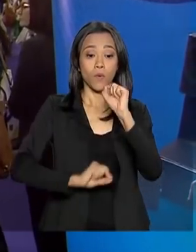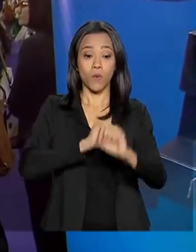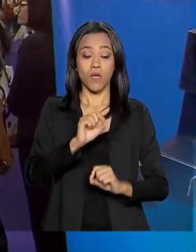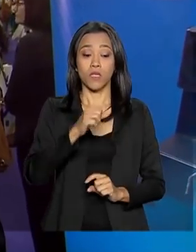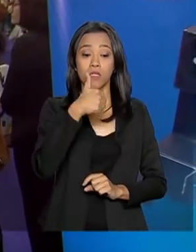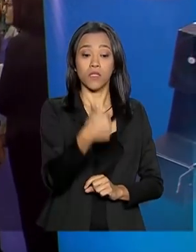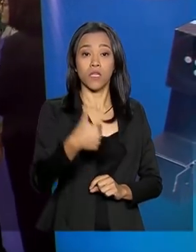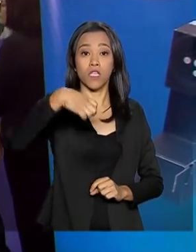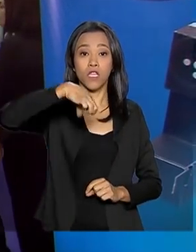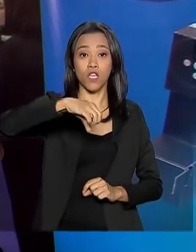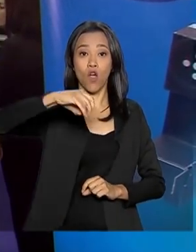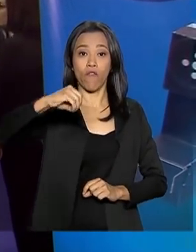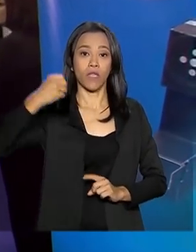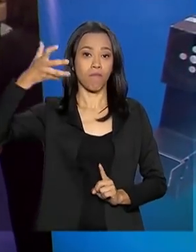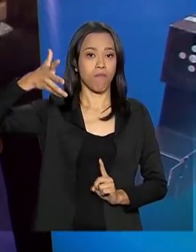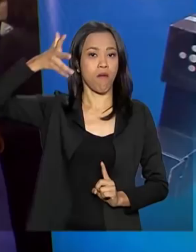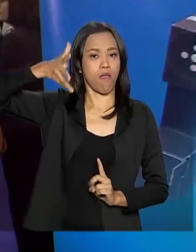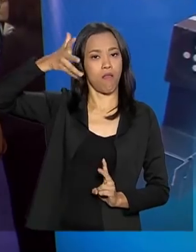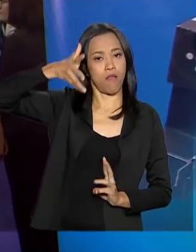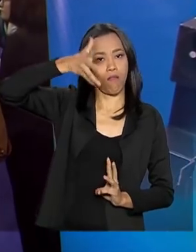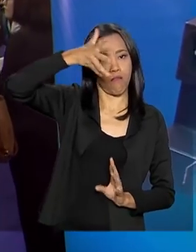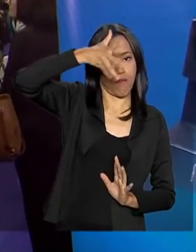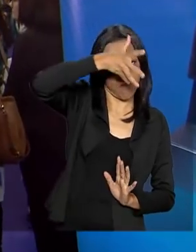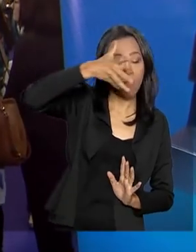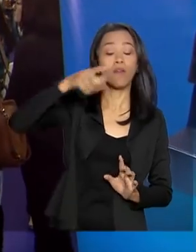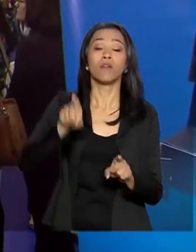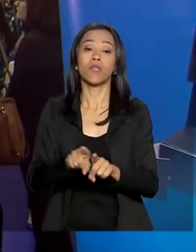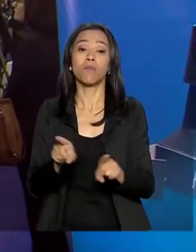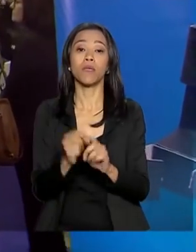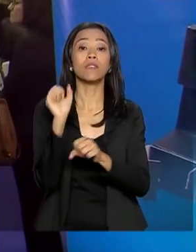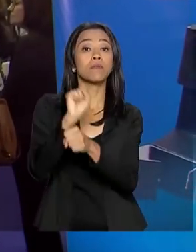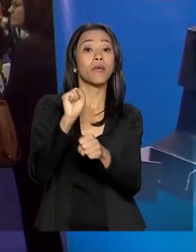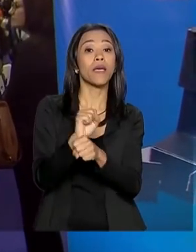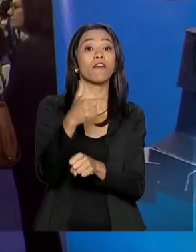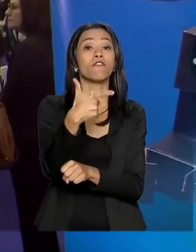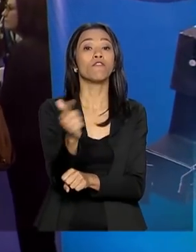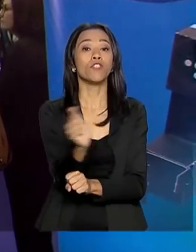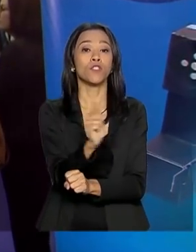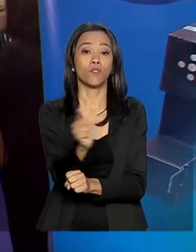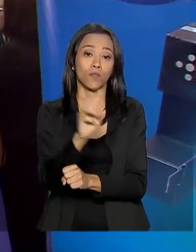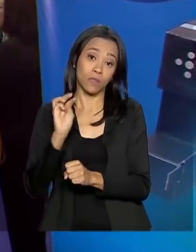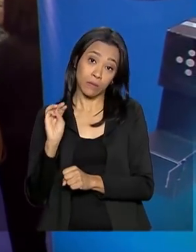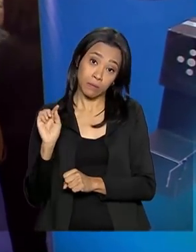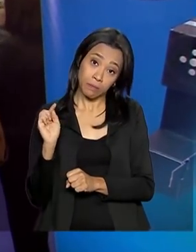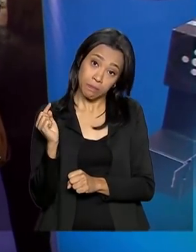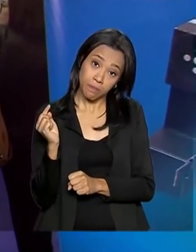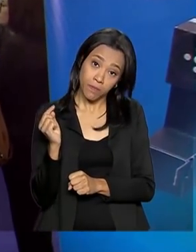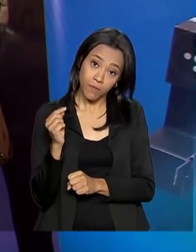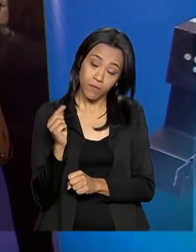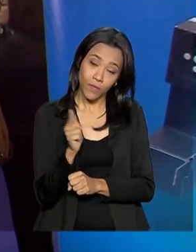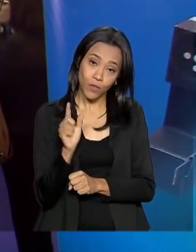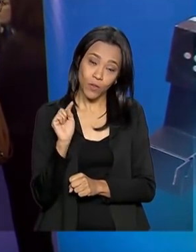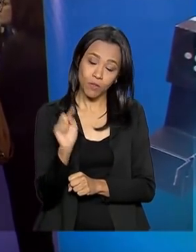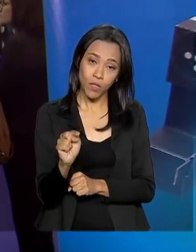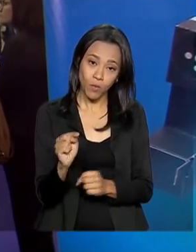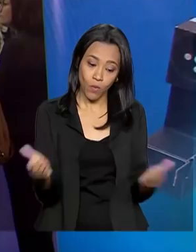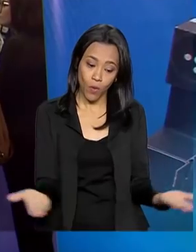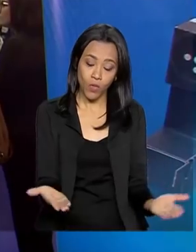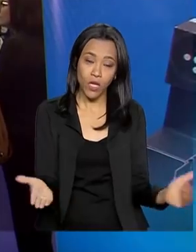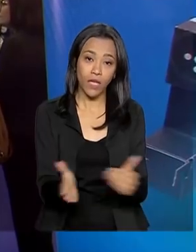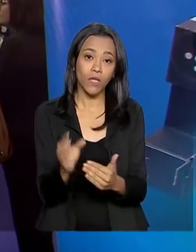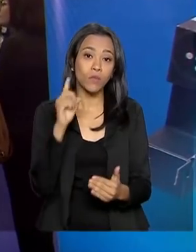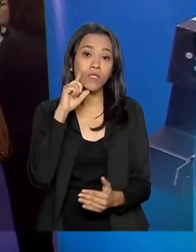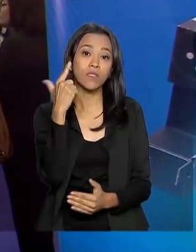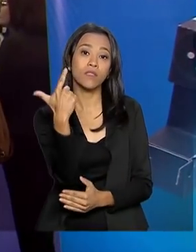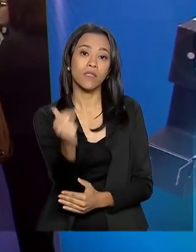palestras e são esperados 22 mil visitantes entre hoje e o dia 17, que é quando